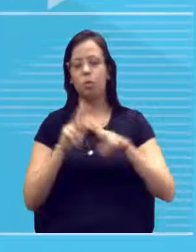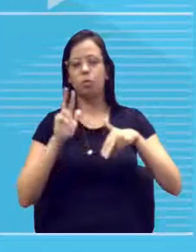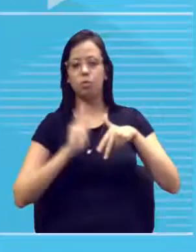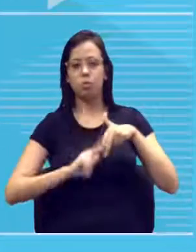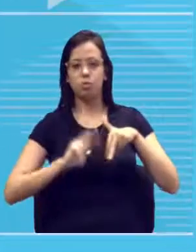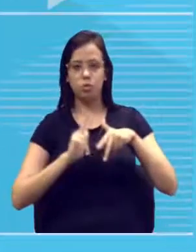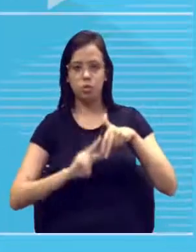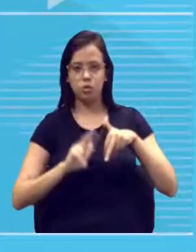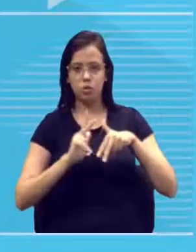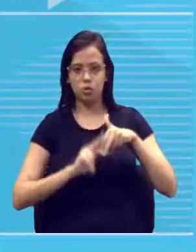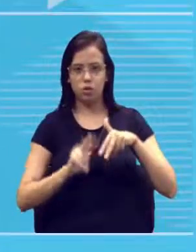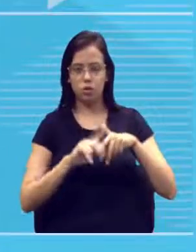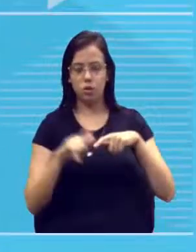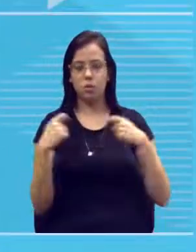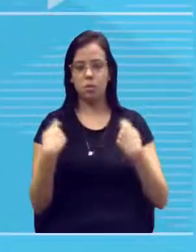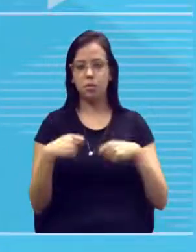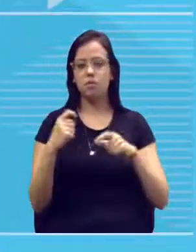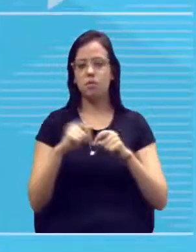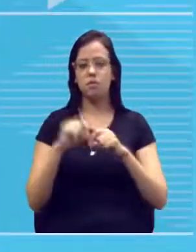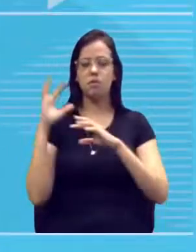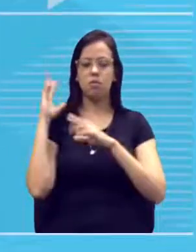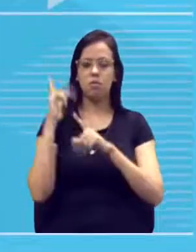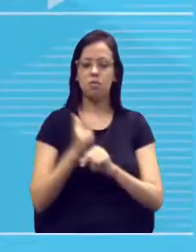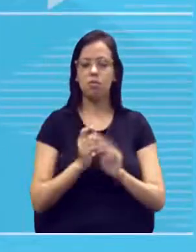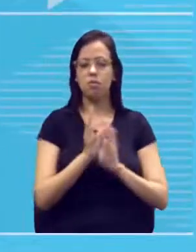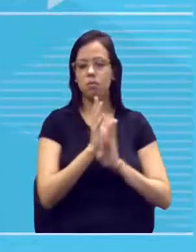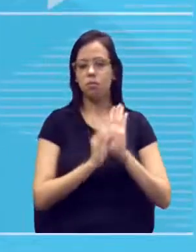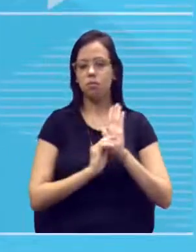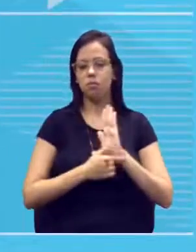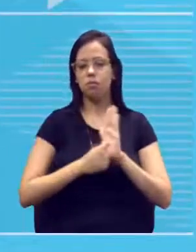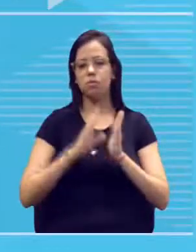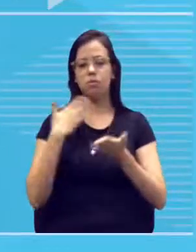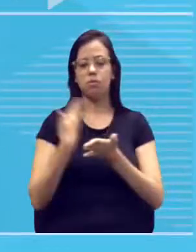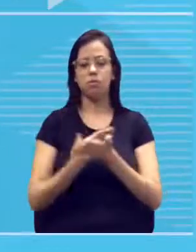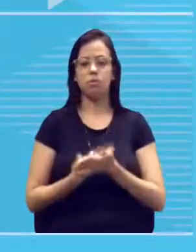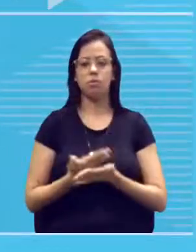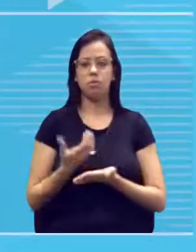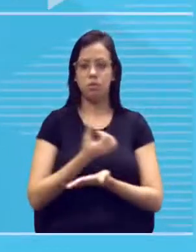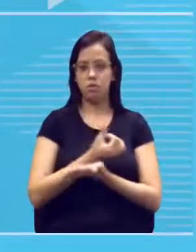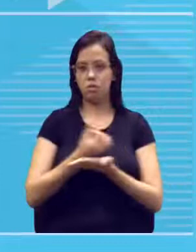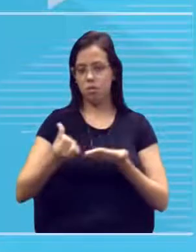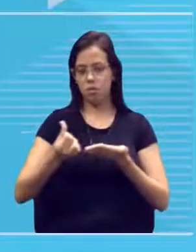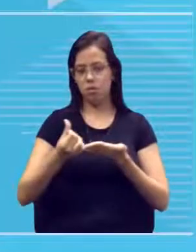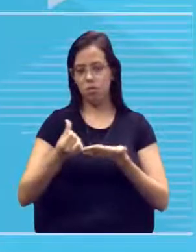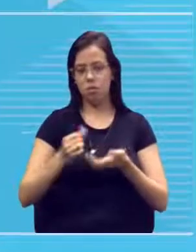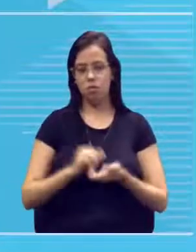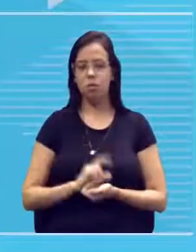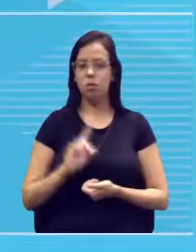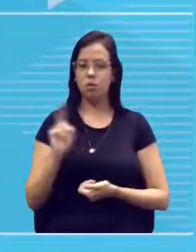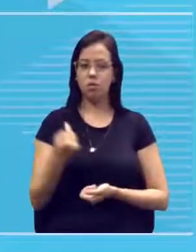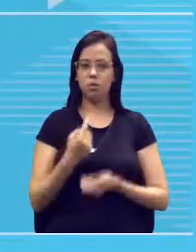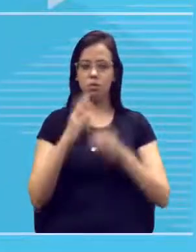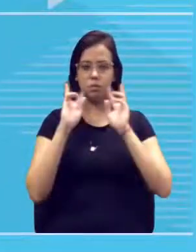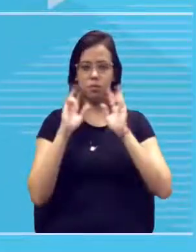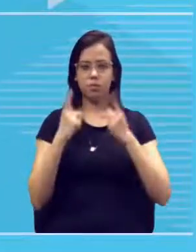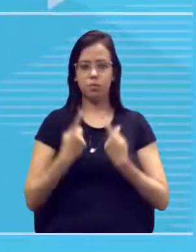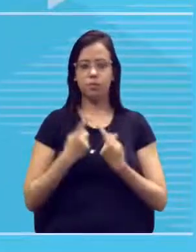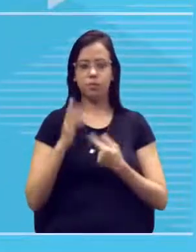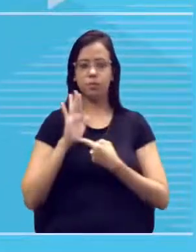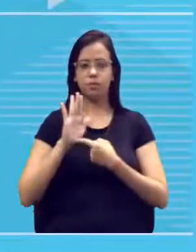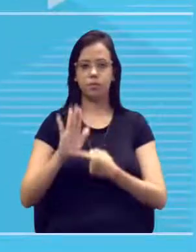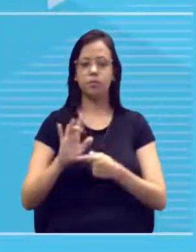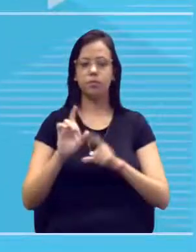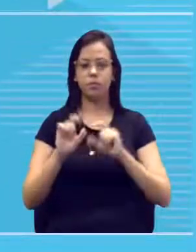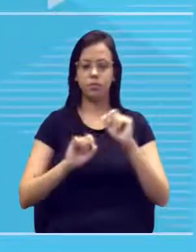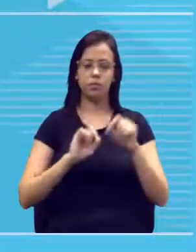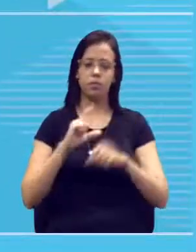A gente precisa fazer aquela revisãozinha de conteúdos que a gente já trabalhou nesse semestre, tá? Então, nós, seres humanos, apresentamos